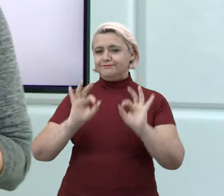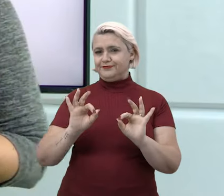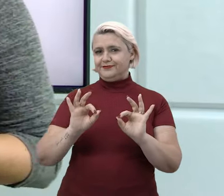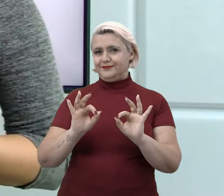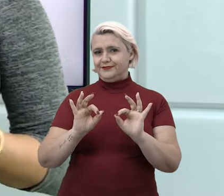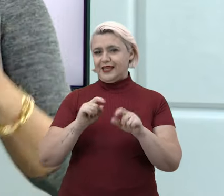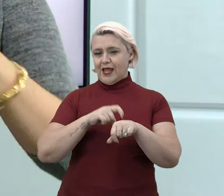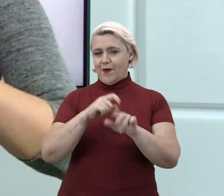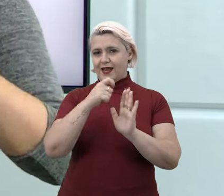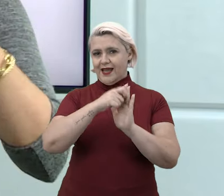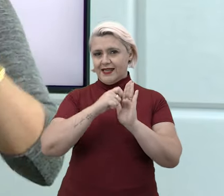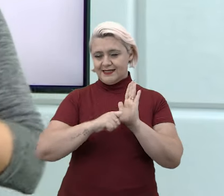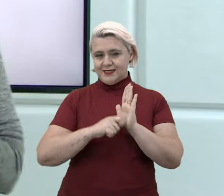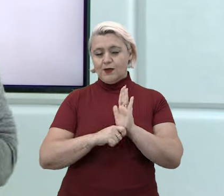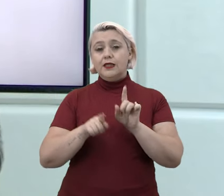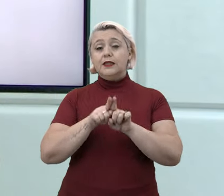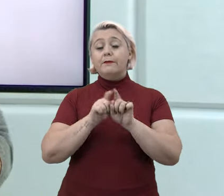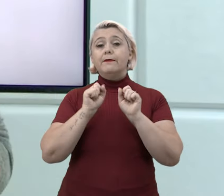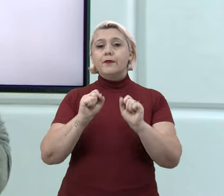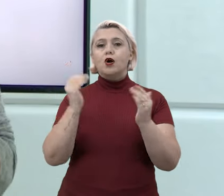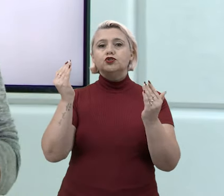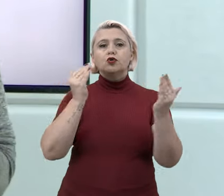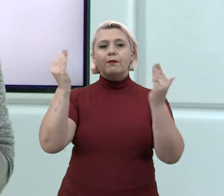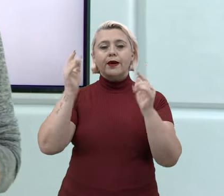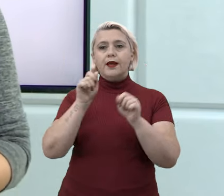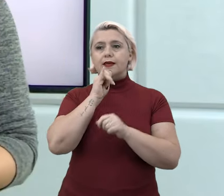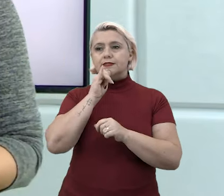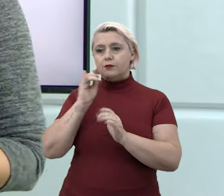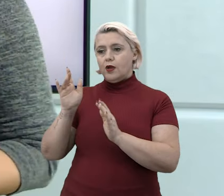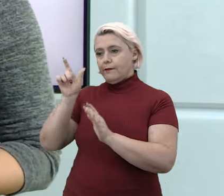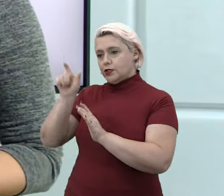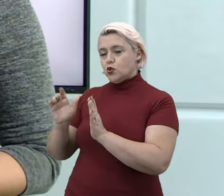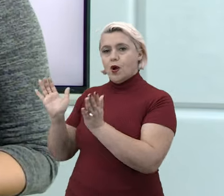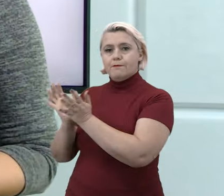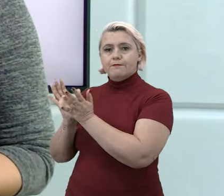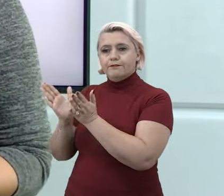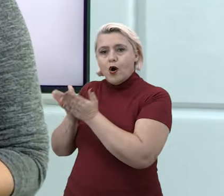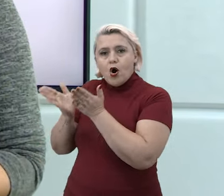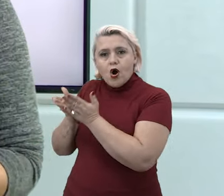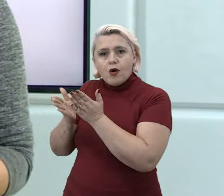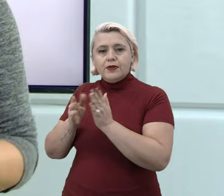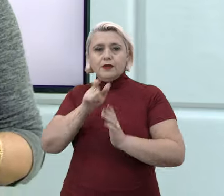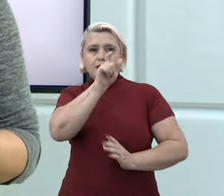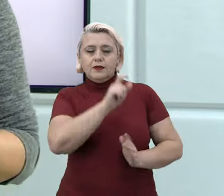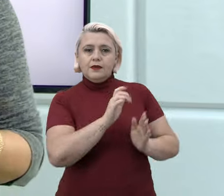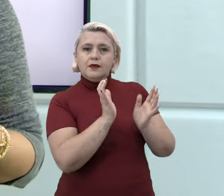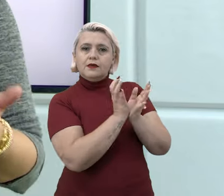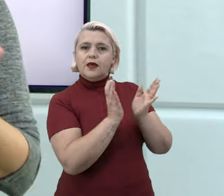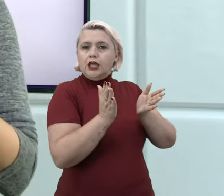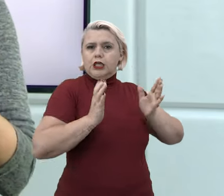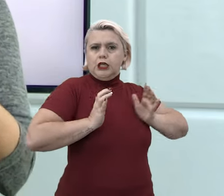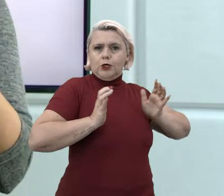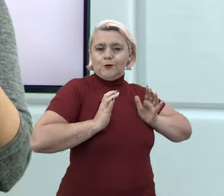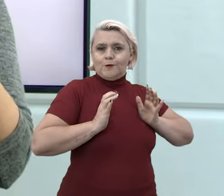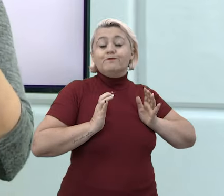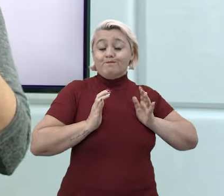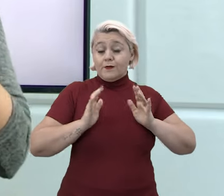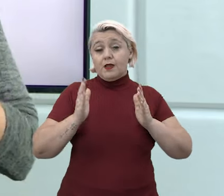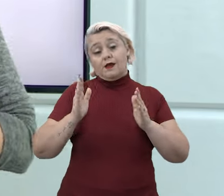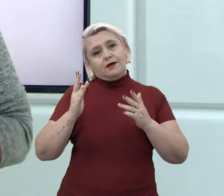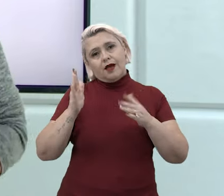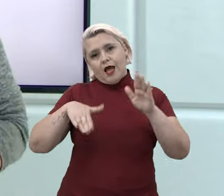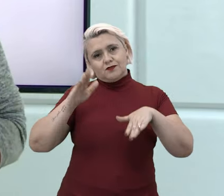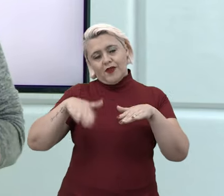E você pode comparar também classes sociais diferentes, porque normalmente os temas que o Enem traz, eles